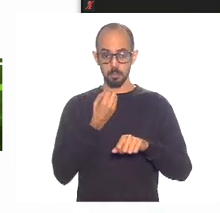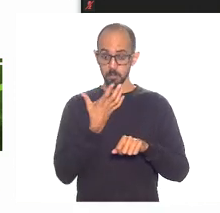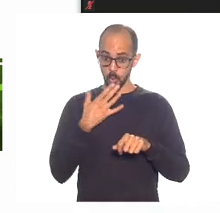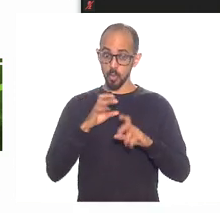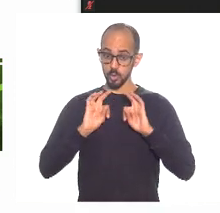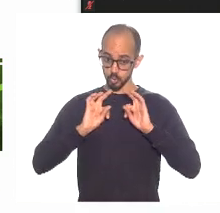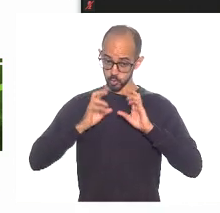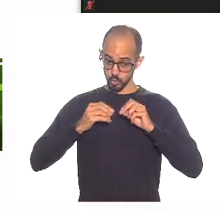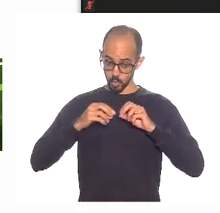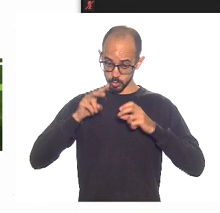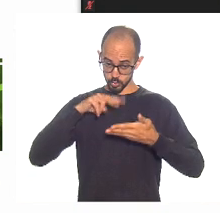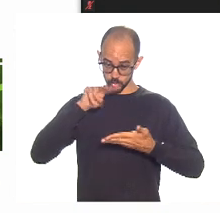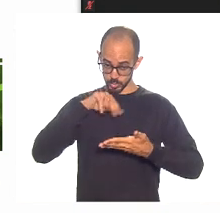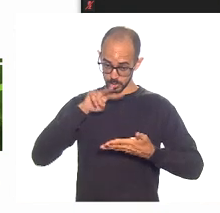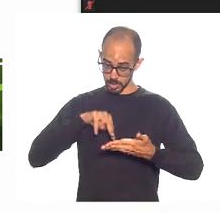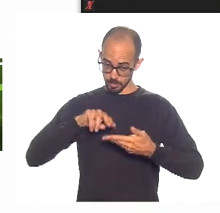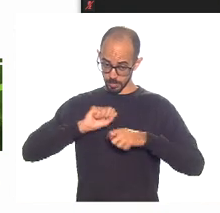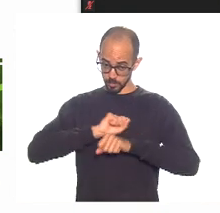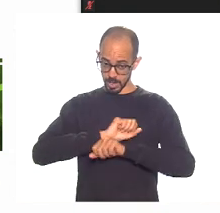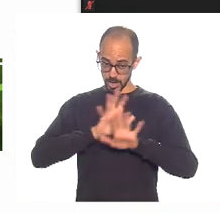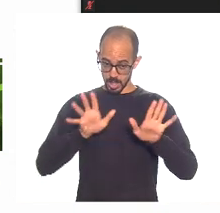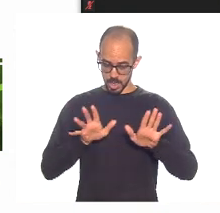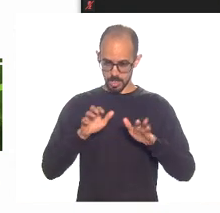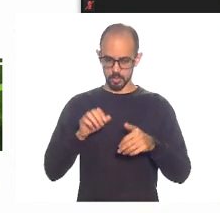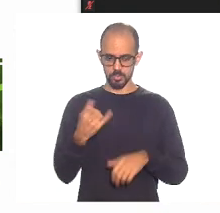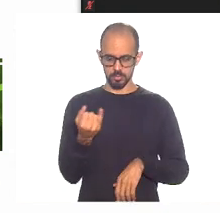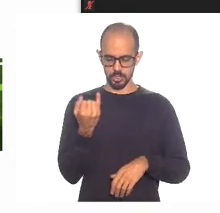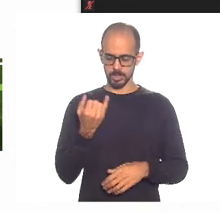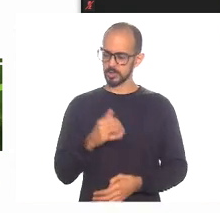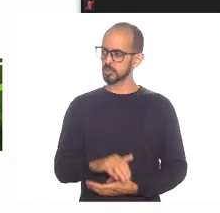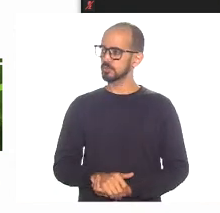bastante claro. Vai lá, Henrique.